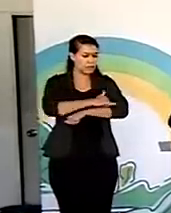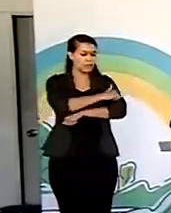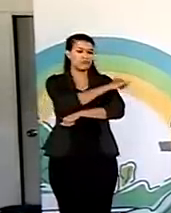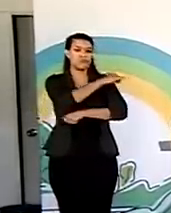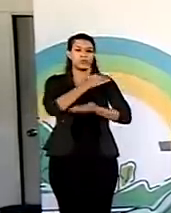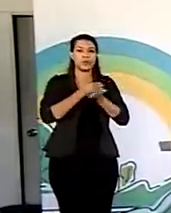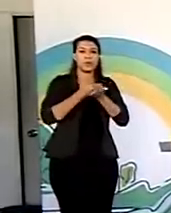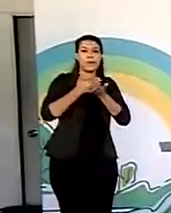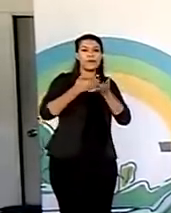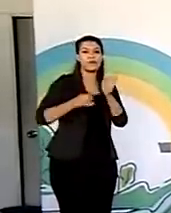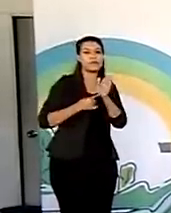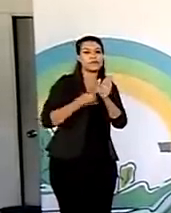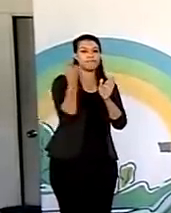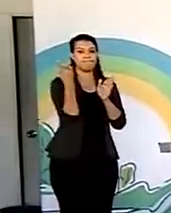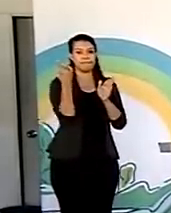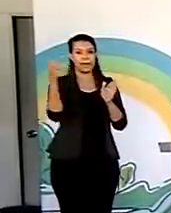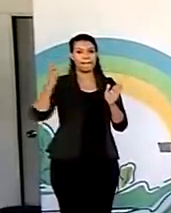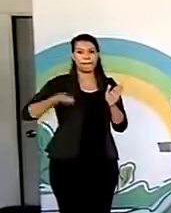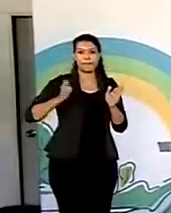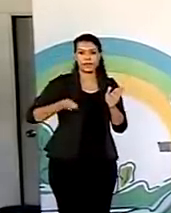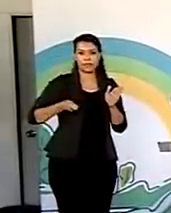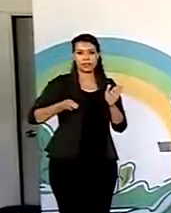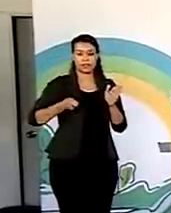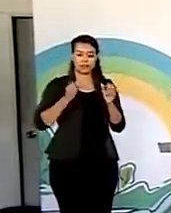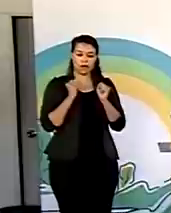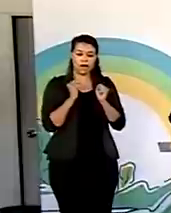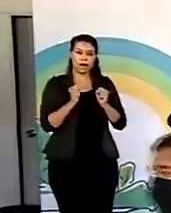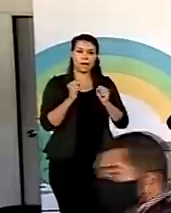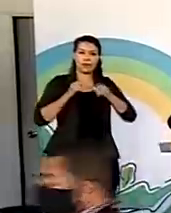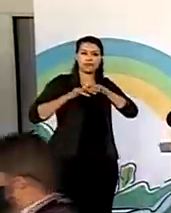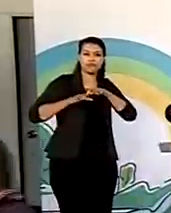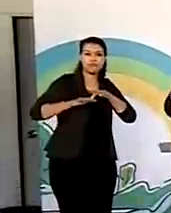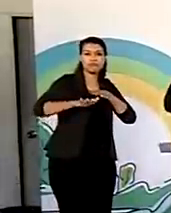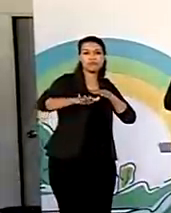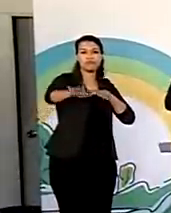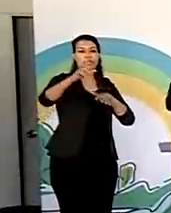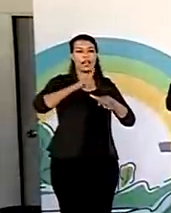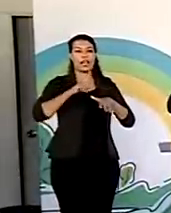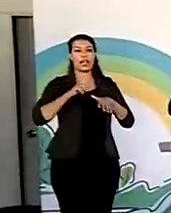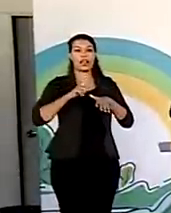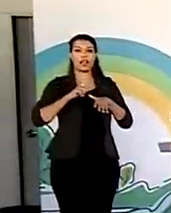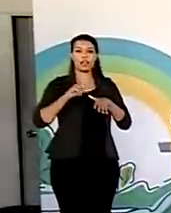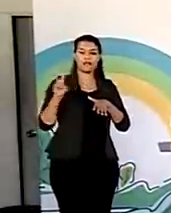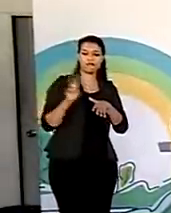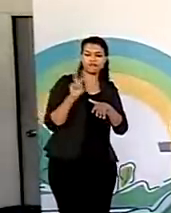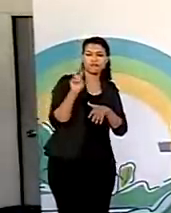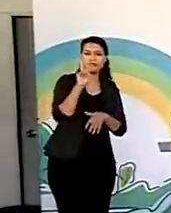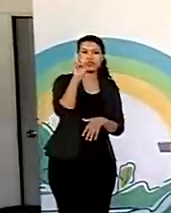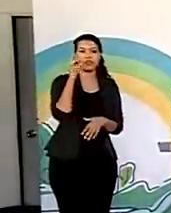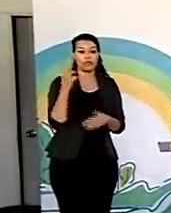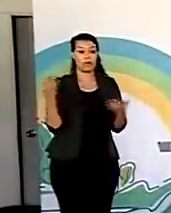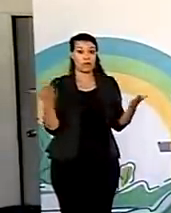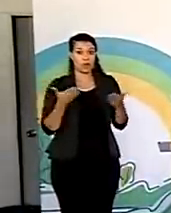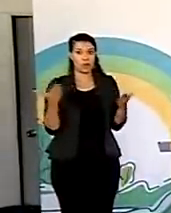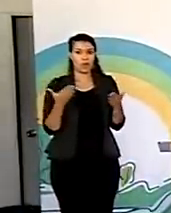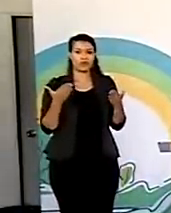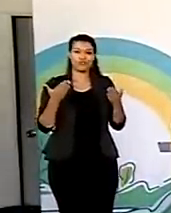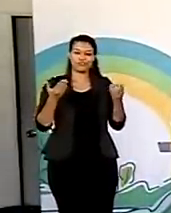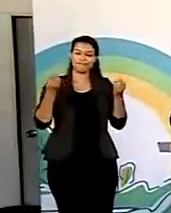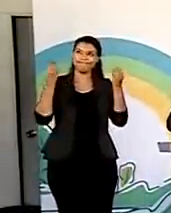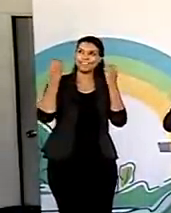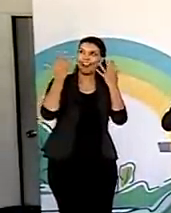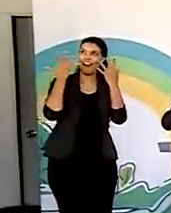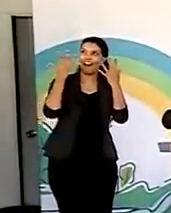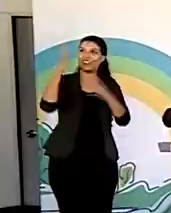primeiro leilão, para que pudéssemos estendê-la e agregar um valor grande. E hoje, com a graça de Deus, o leilão consagrou.